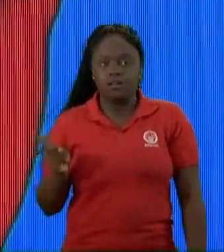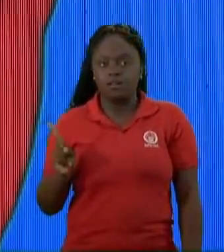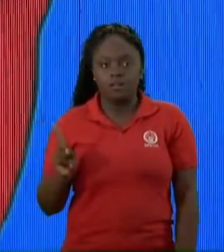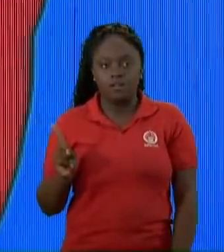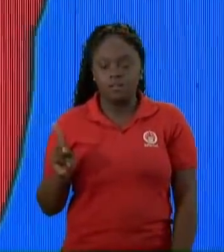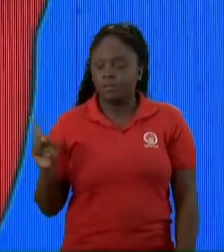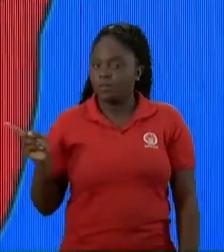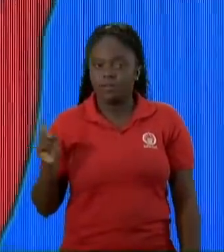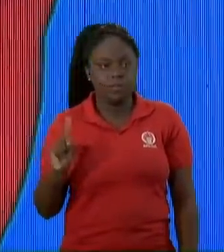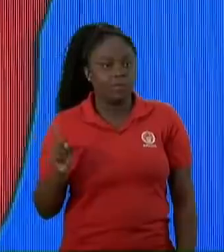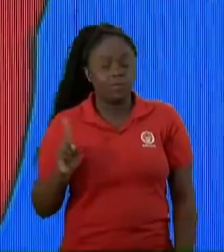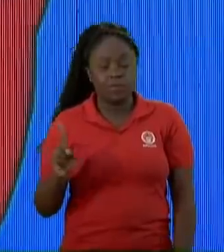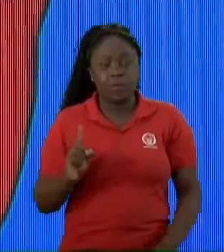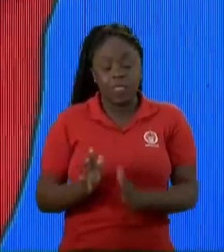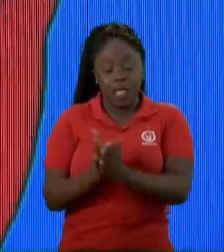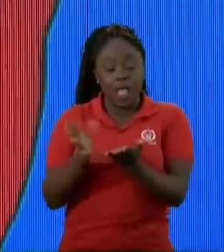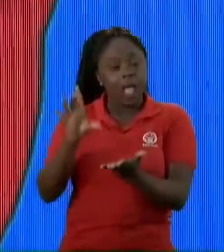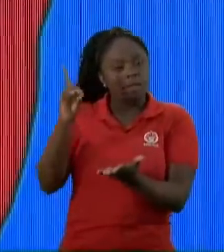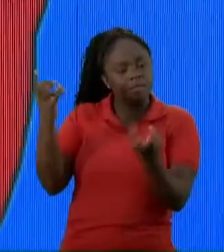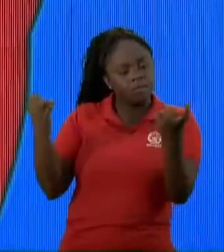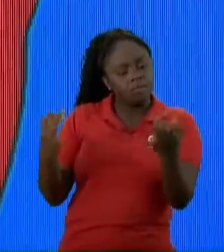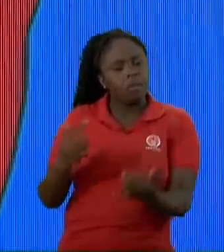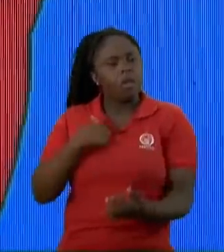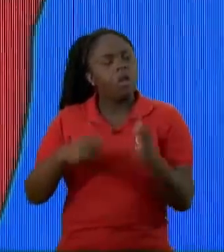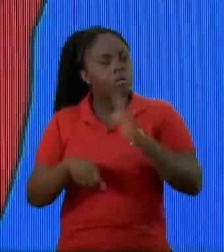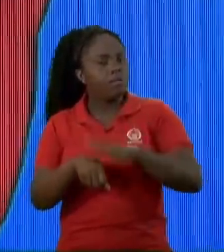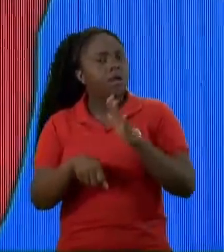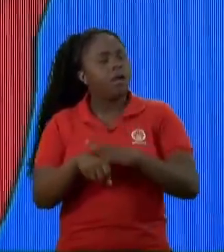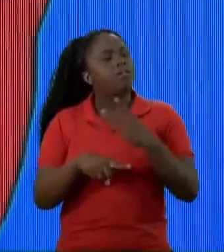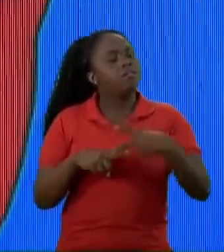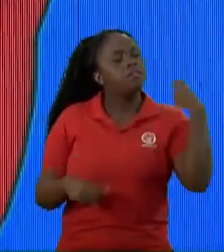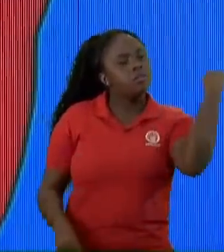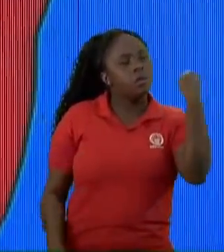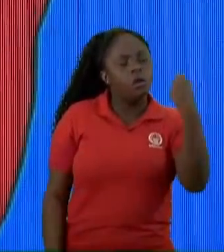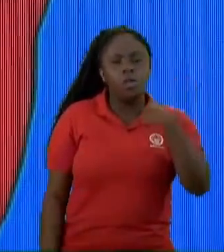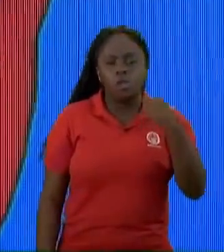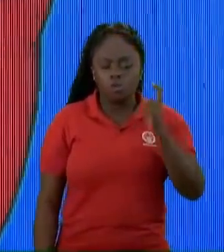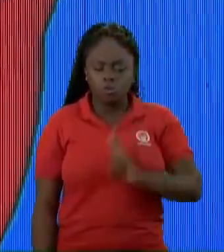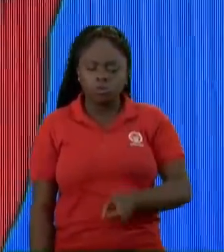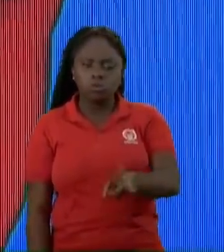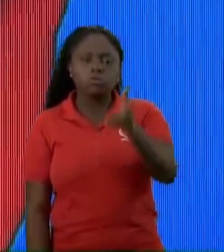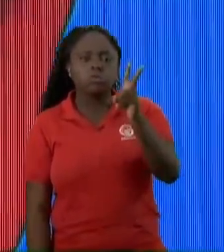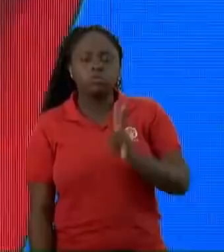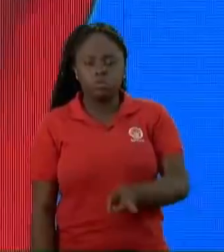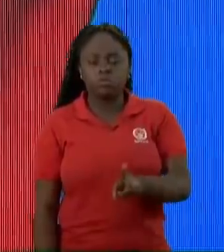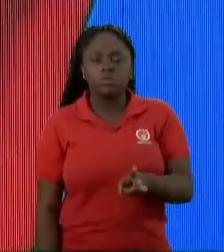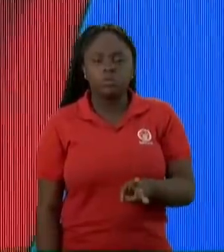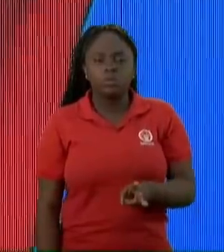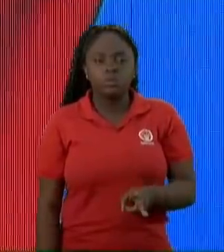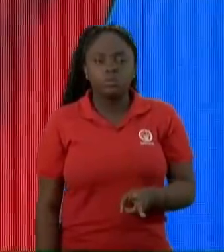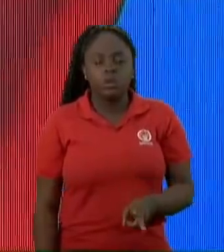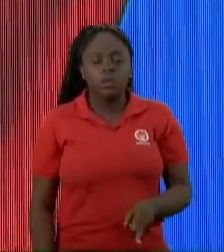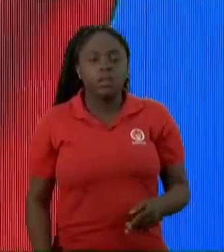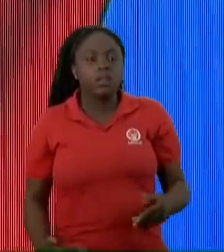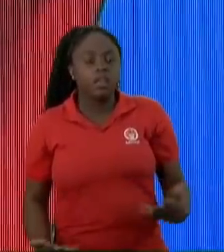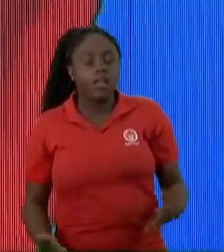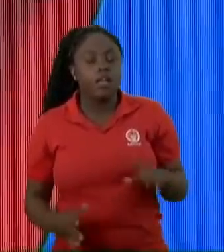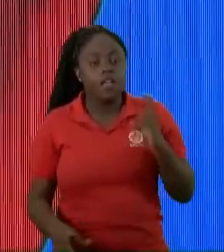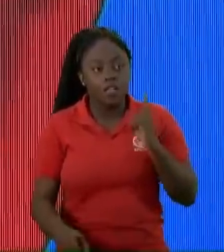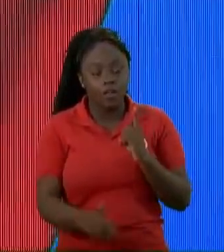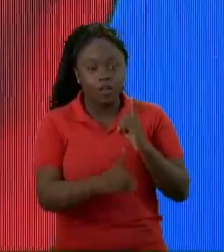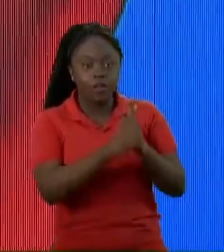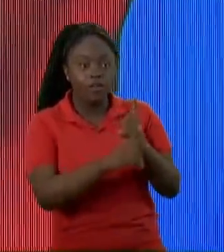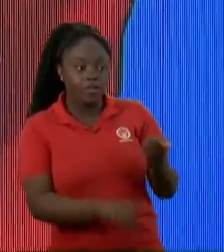Não A minha Bíblia diz Que eu sou mais que vencedor Eu vou pra frente Vou pra cima E ele achou Uma outra doida